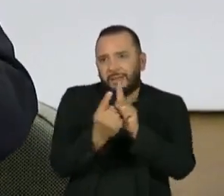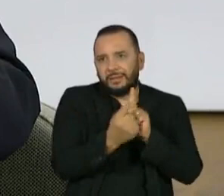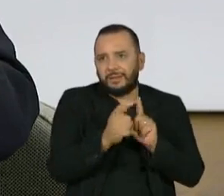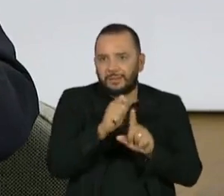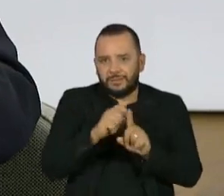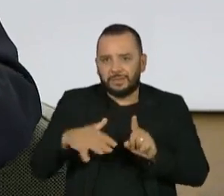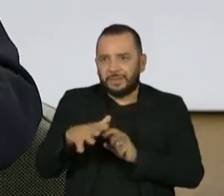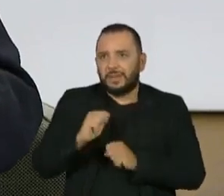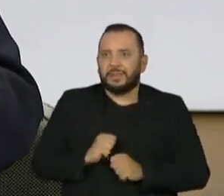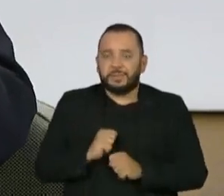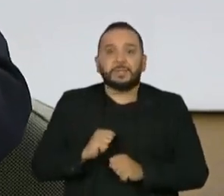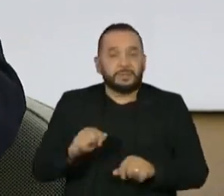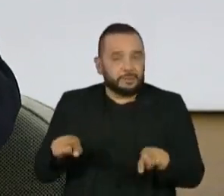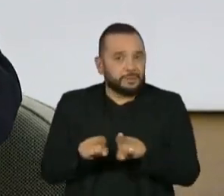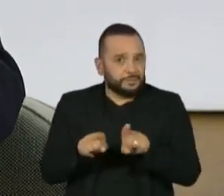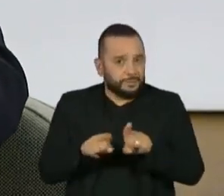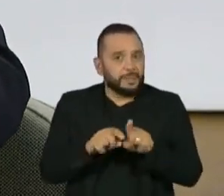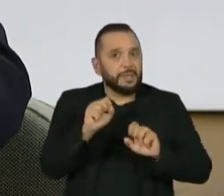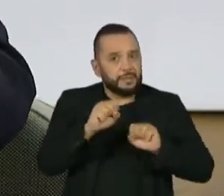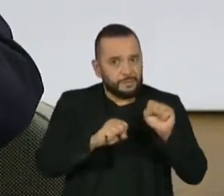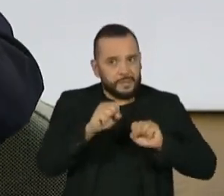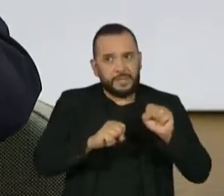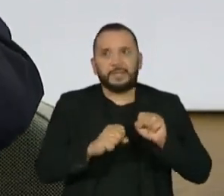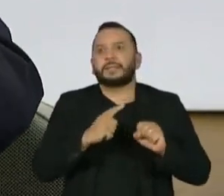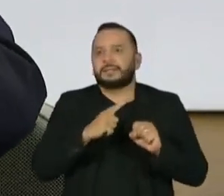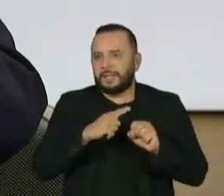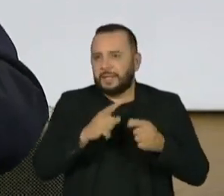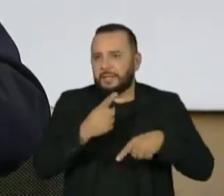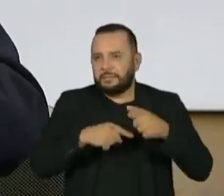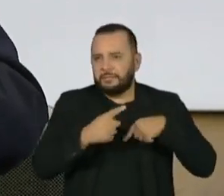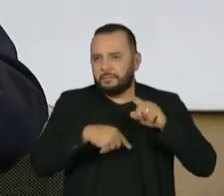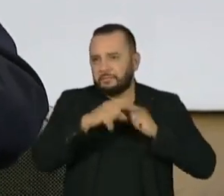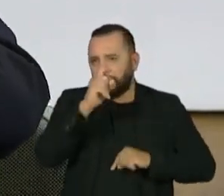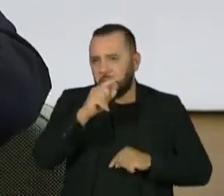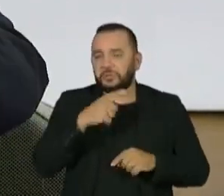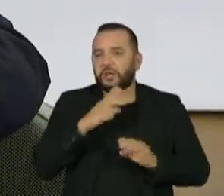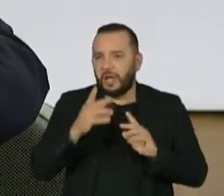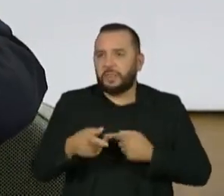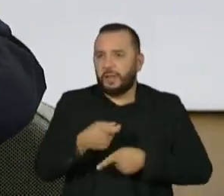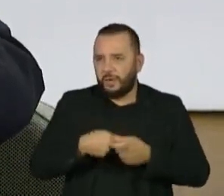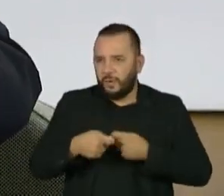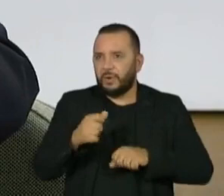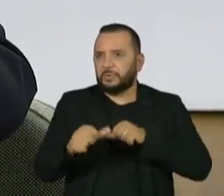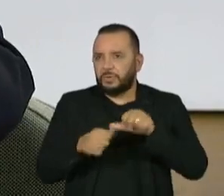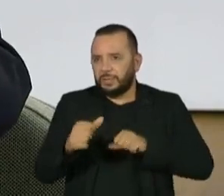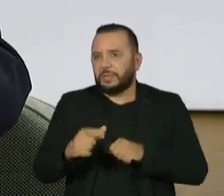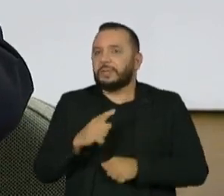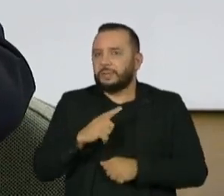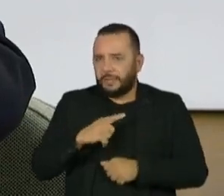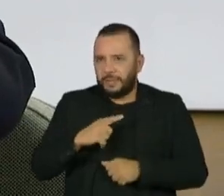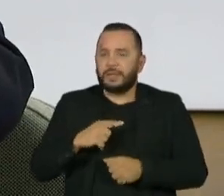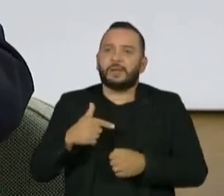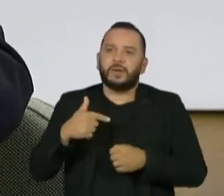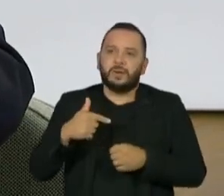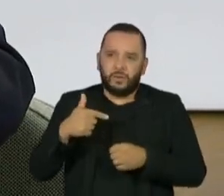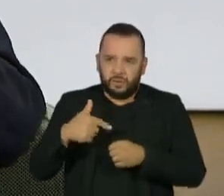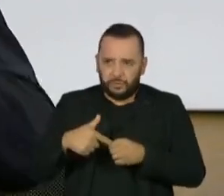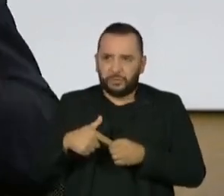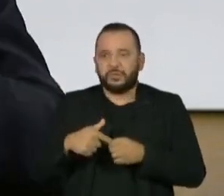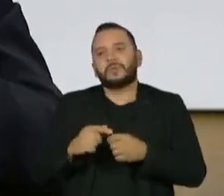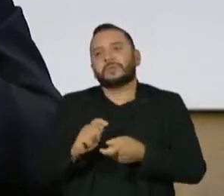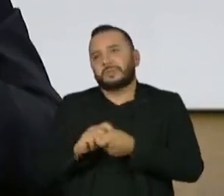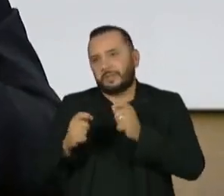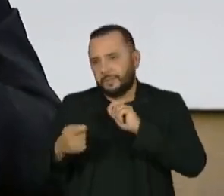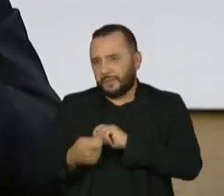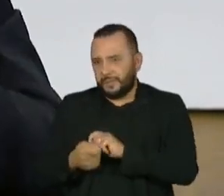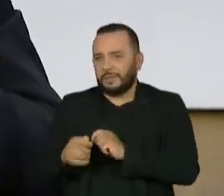alguns casos, essas empresas estão indo além disso. Ela está mudando quase que o negócio. Ela está saindo do combustível e entrando na área de energia.